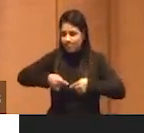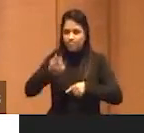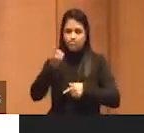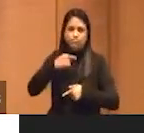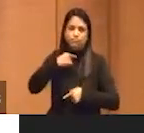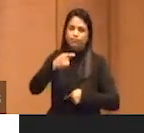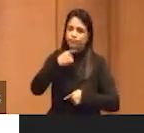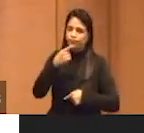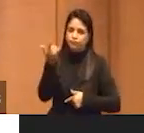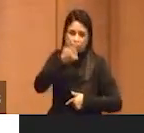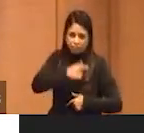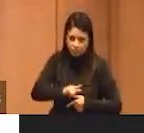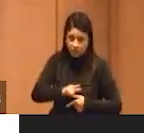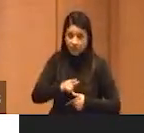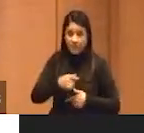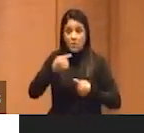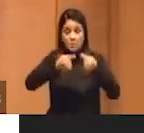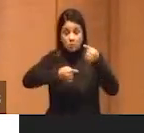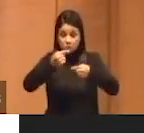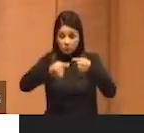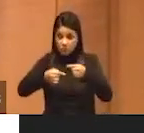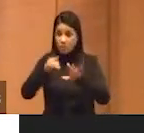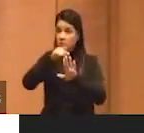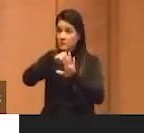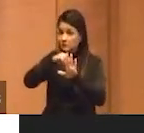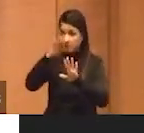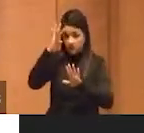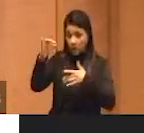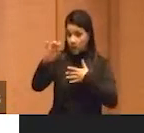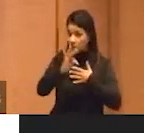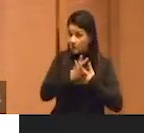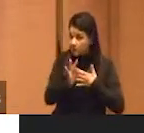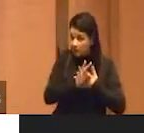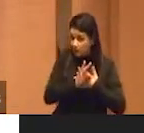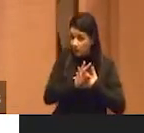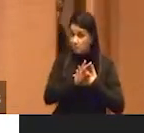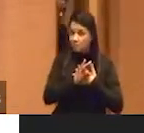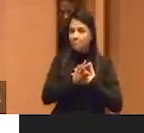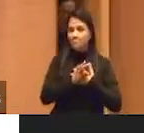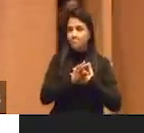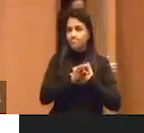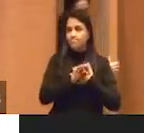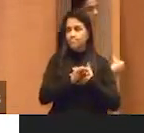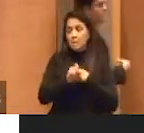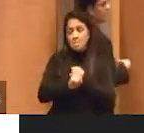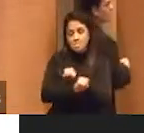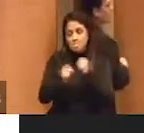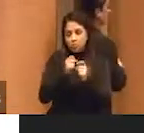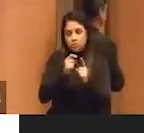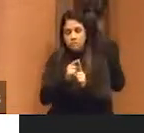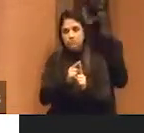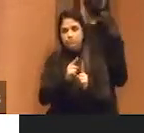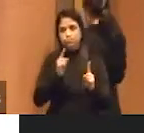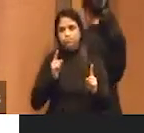uma discussão teórica e técnica, quer dizer, não dá para nos afastarmos dessas